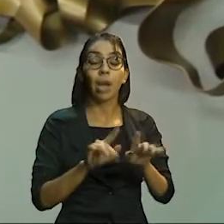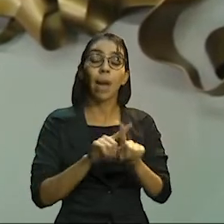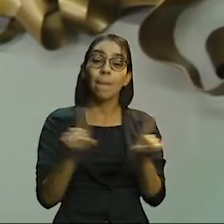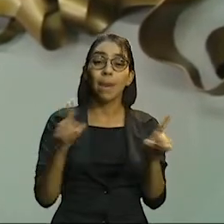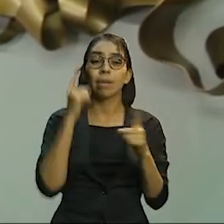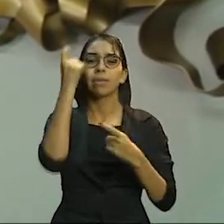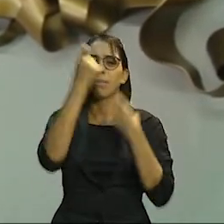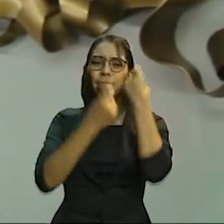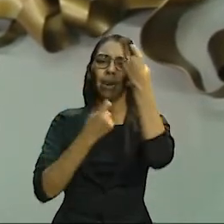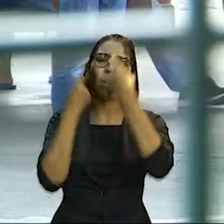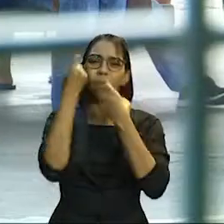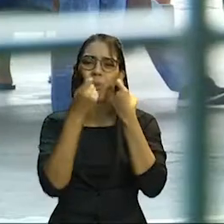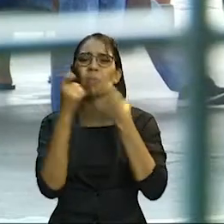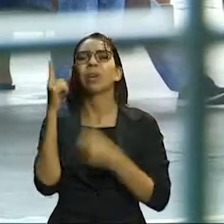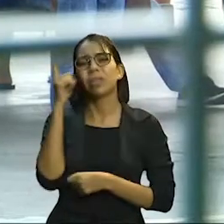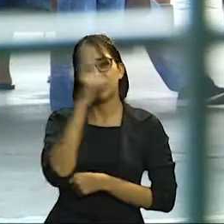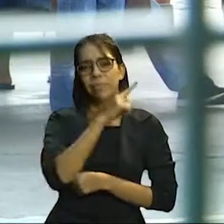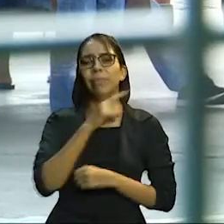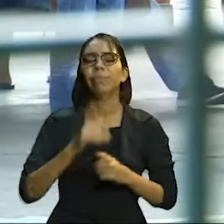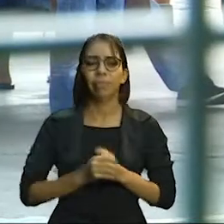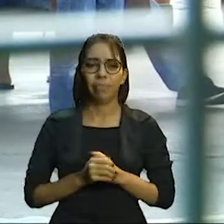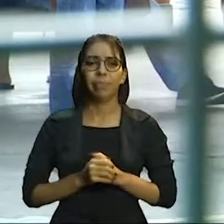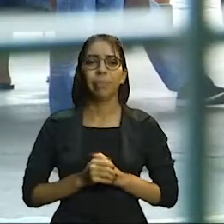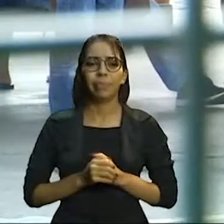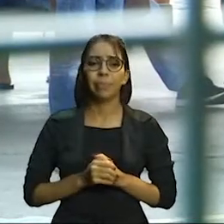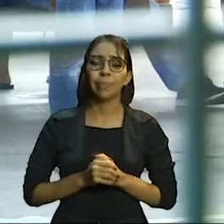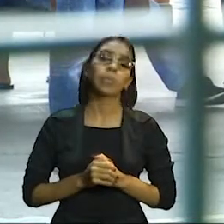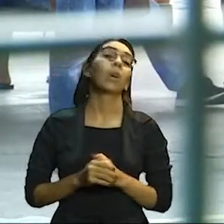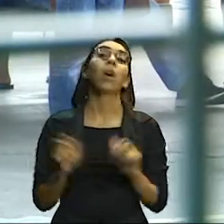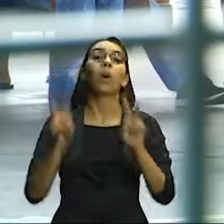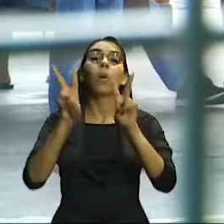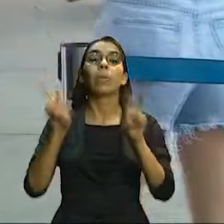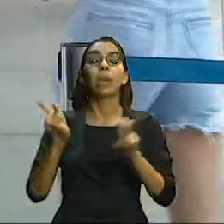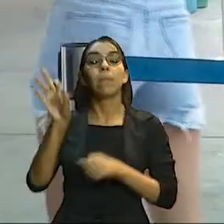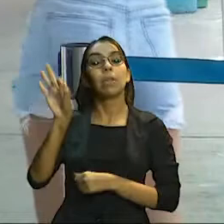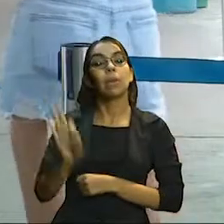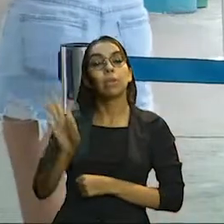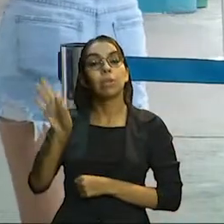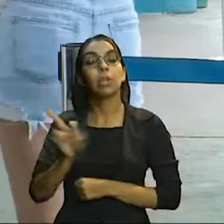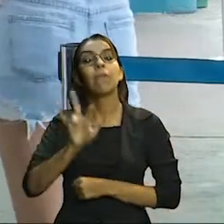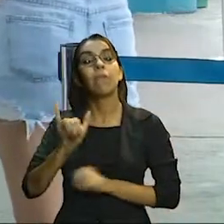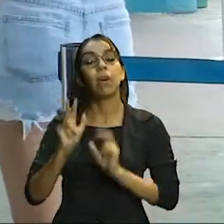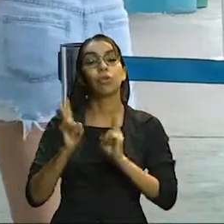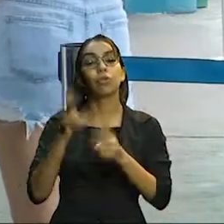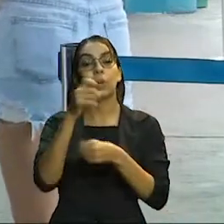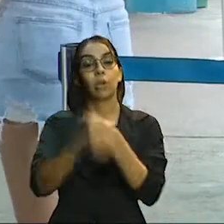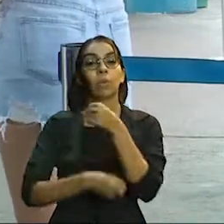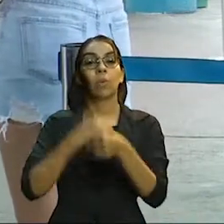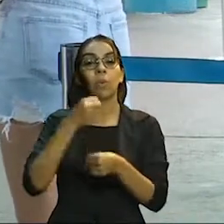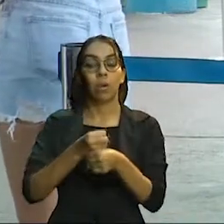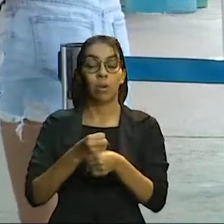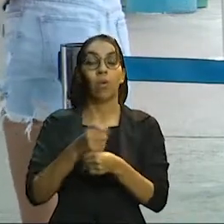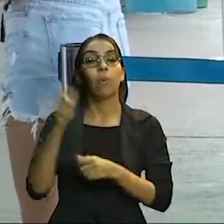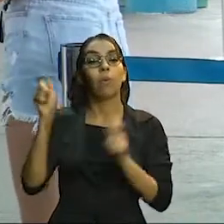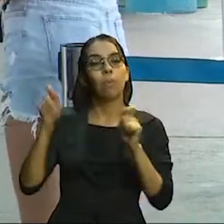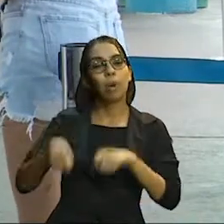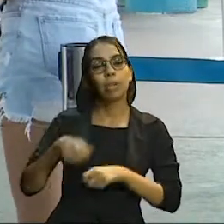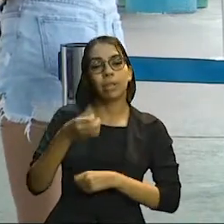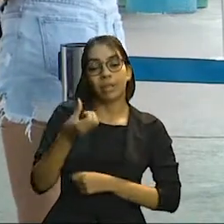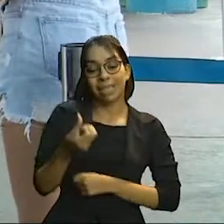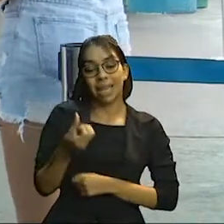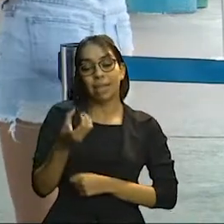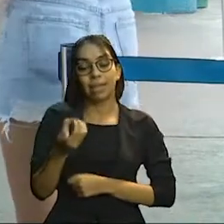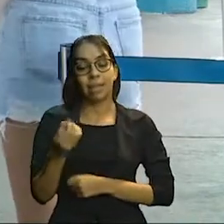Então, a situação toda é muito difícil. O desconto da hora social será mantido durante o ano. Dessa forma, o usuário terá desconto de 60